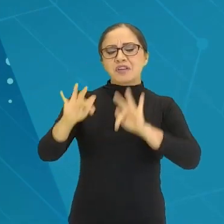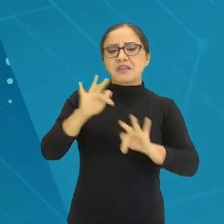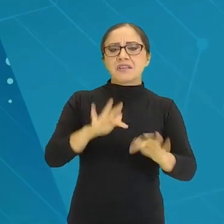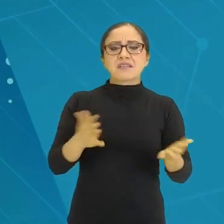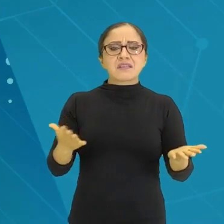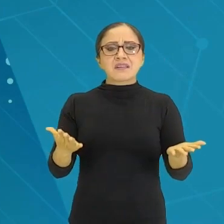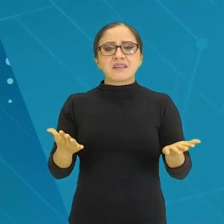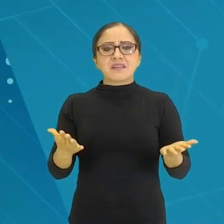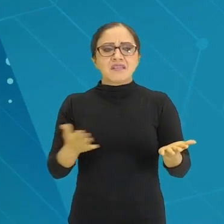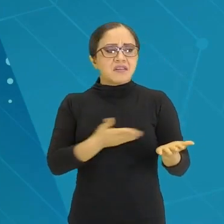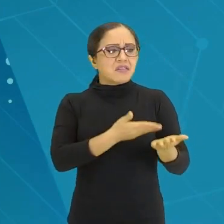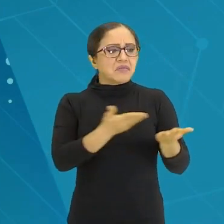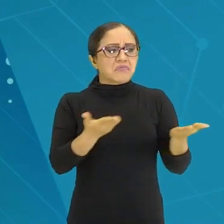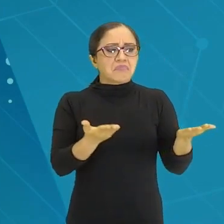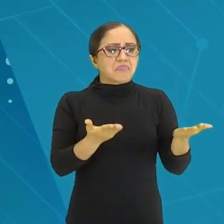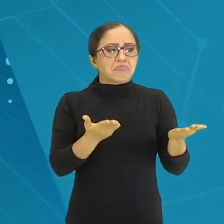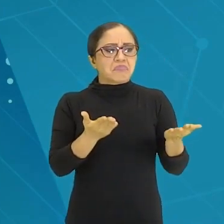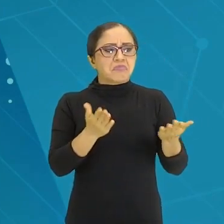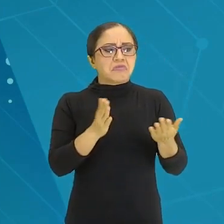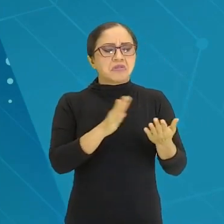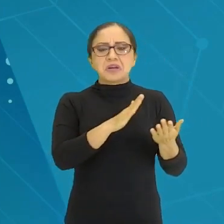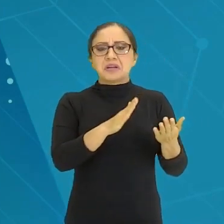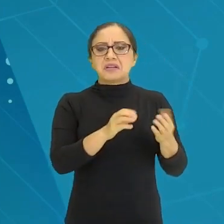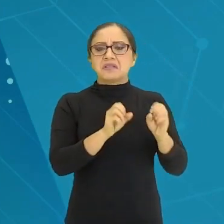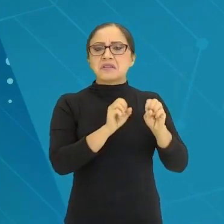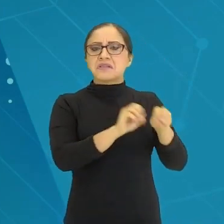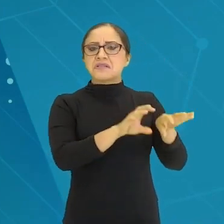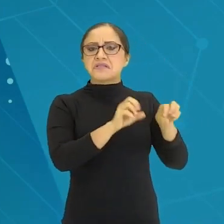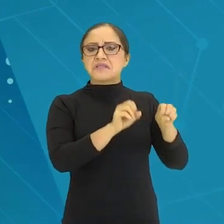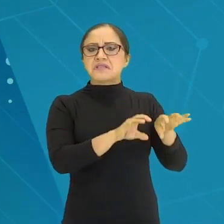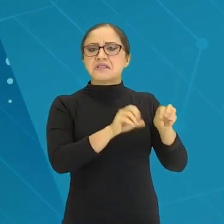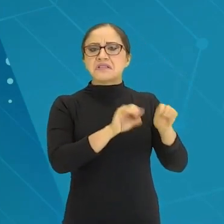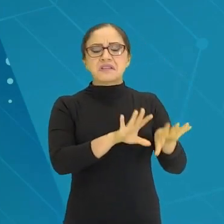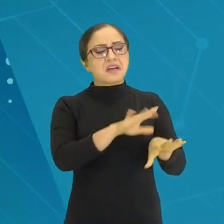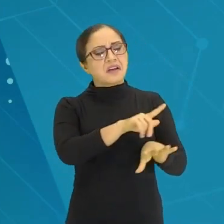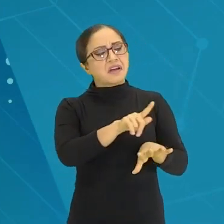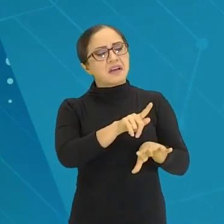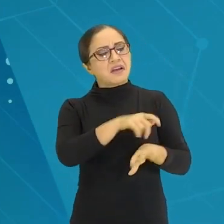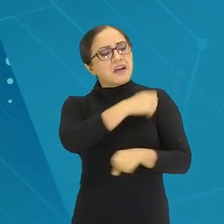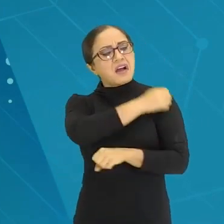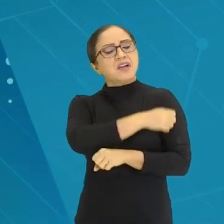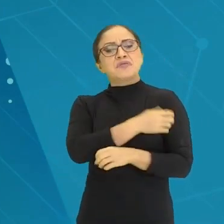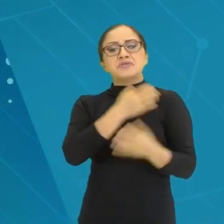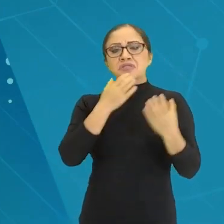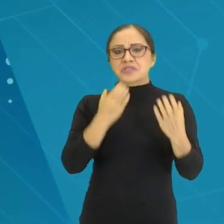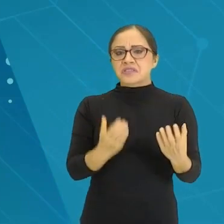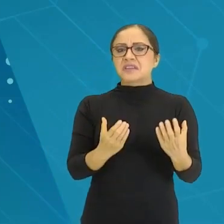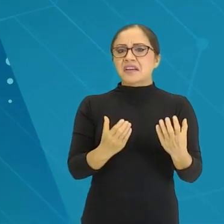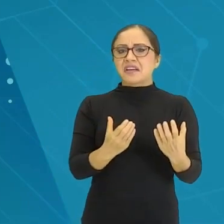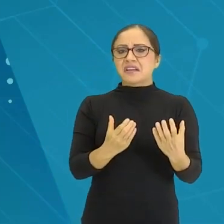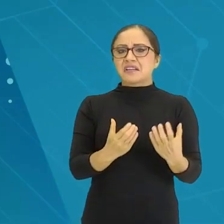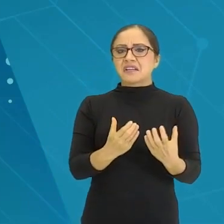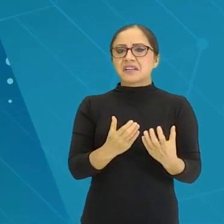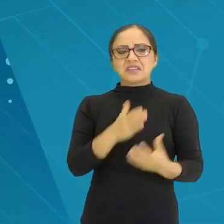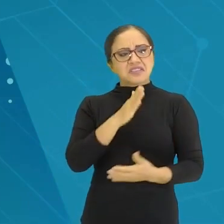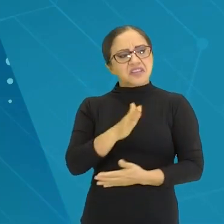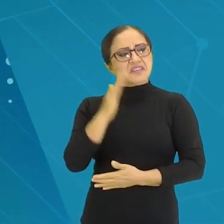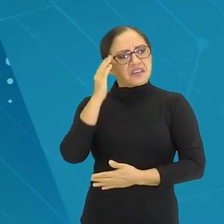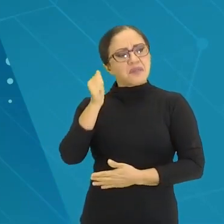física, eu não vou ali trabalhar com pessoas que querem ser físicos. Eu tô trabalhando com alunos.